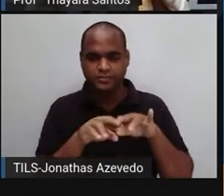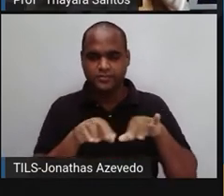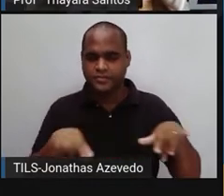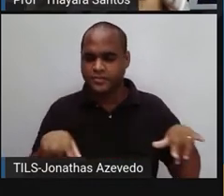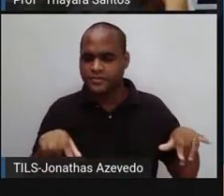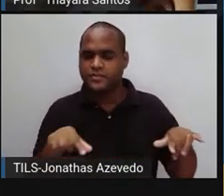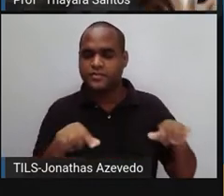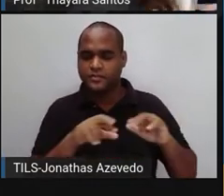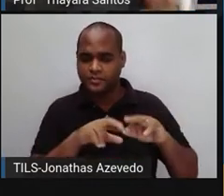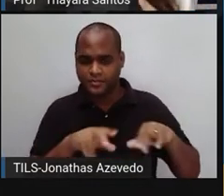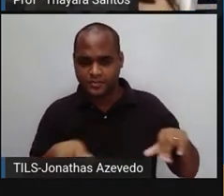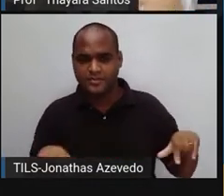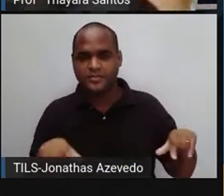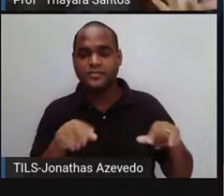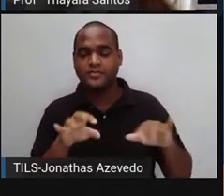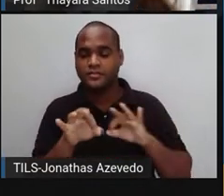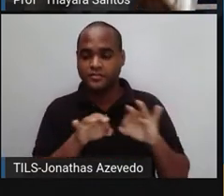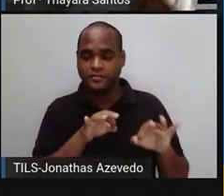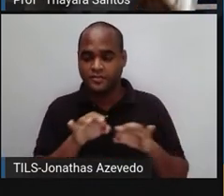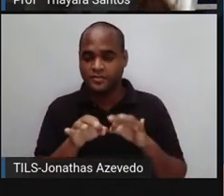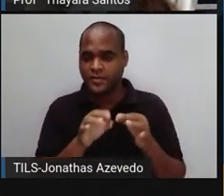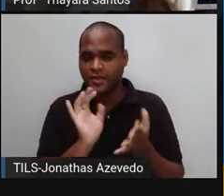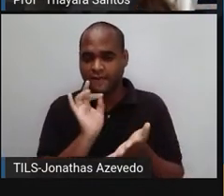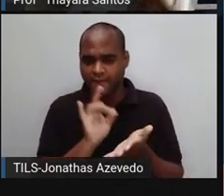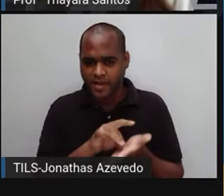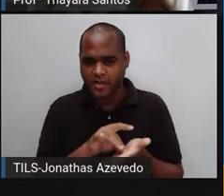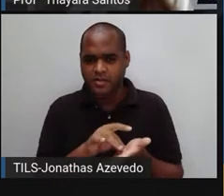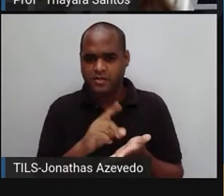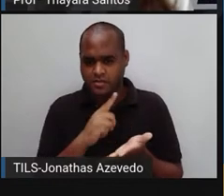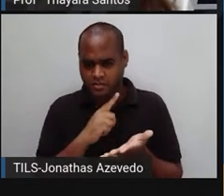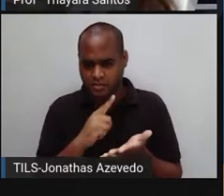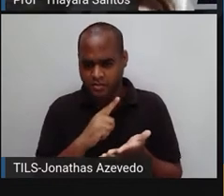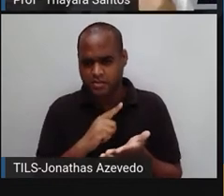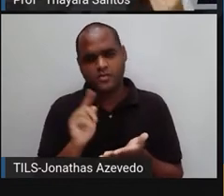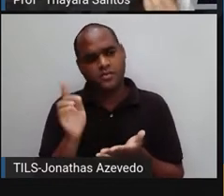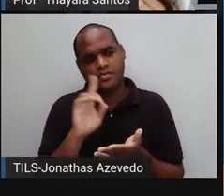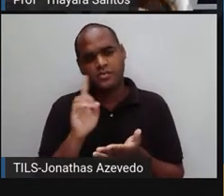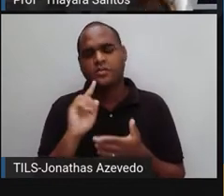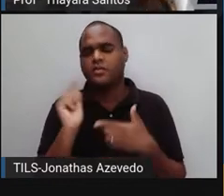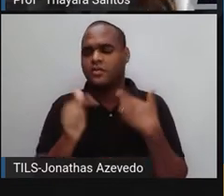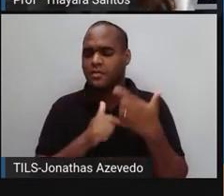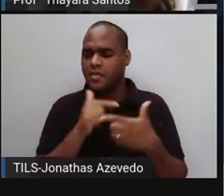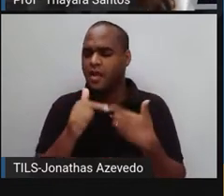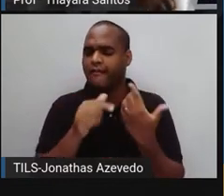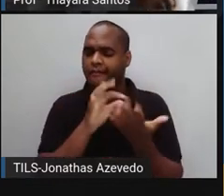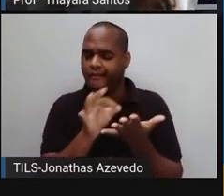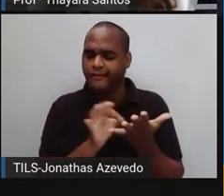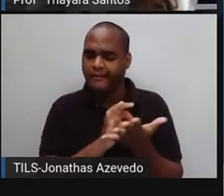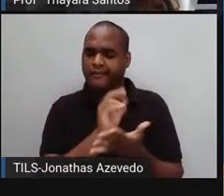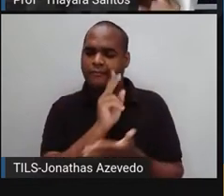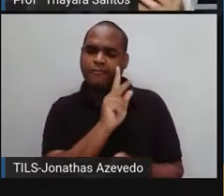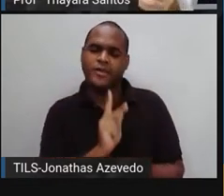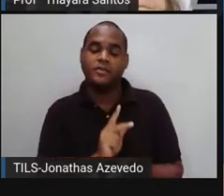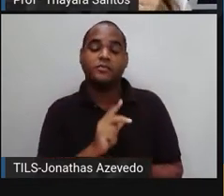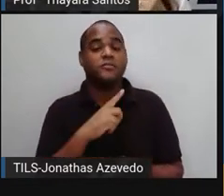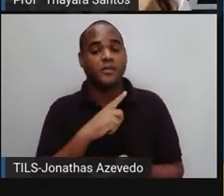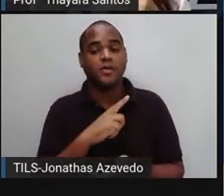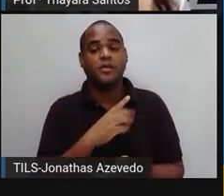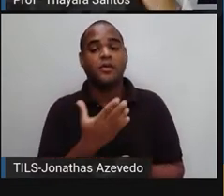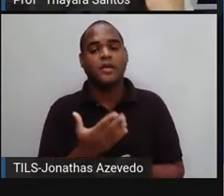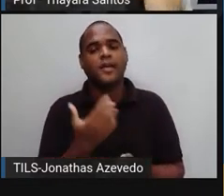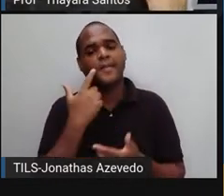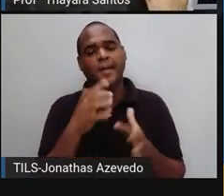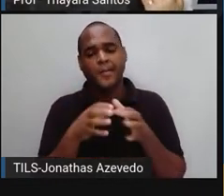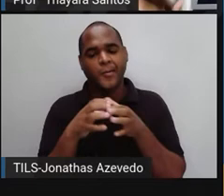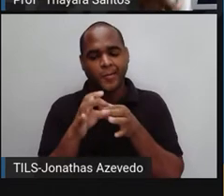que forme um tecido verdadeiro. Essas células, elas trabalham meio que de forma individualizada. Não é de forma